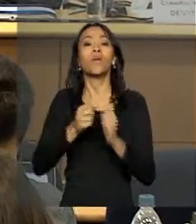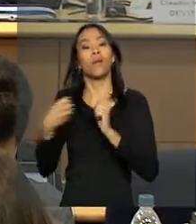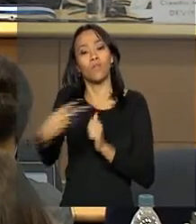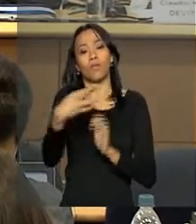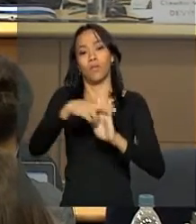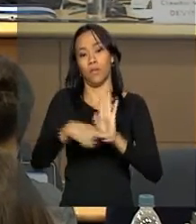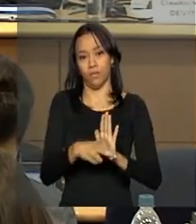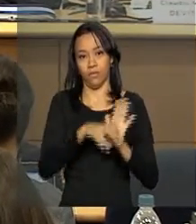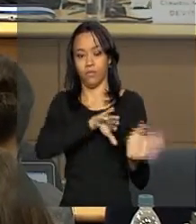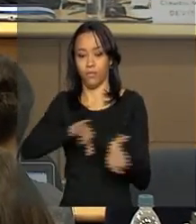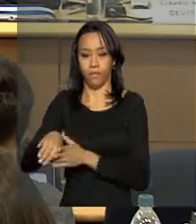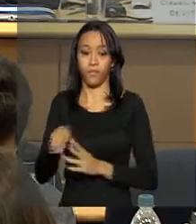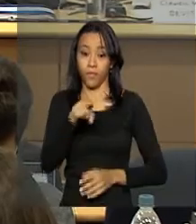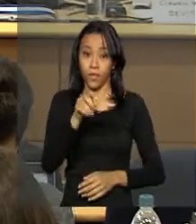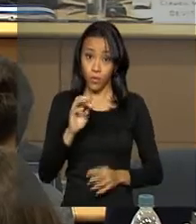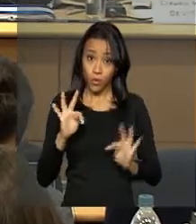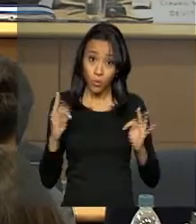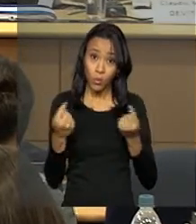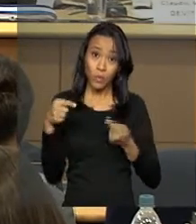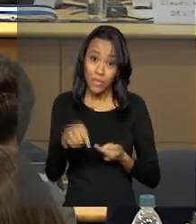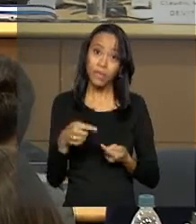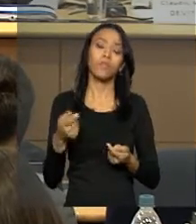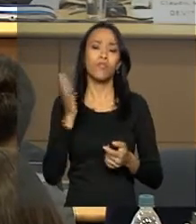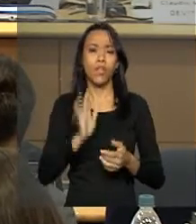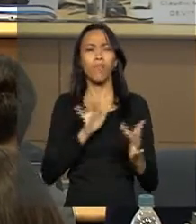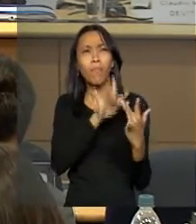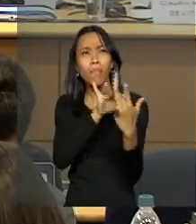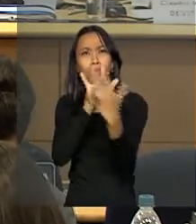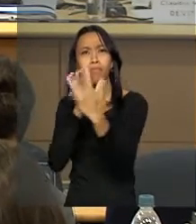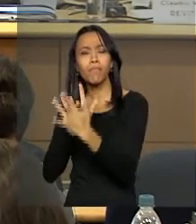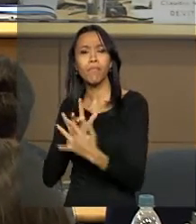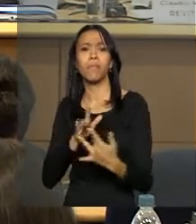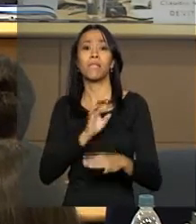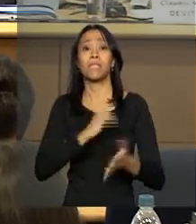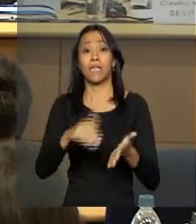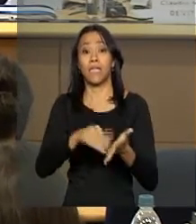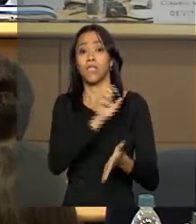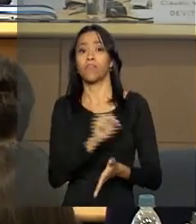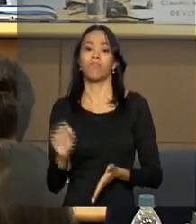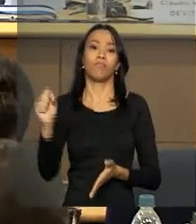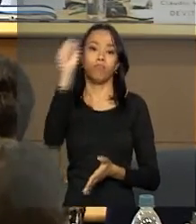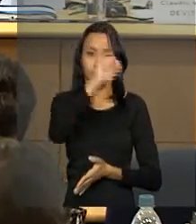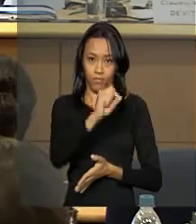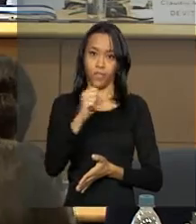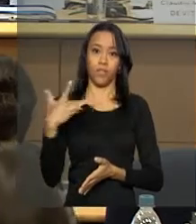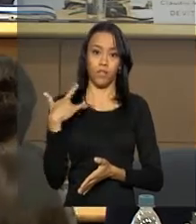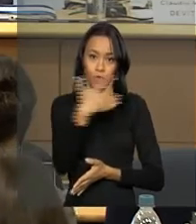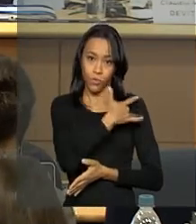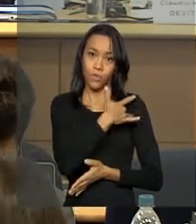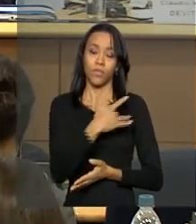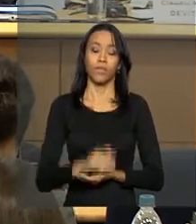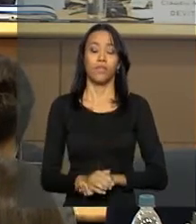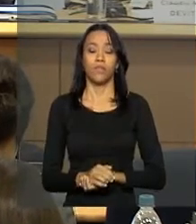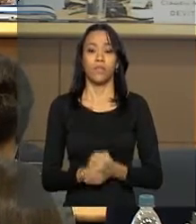está sendo trabalhado com todas as secretarias estaduais de saúde, que a SAS tem